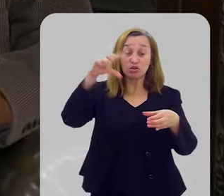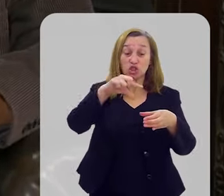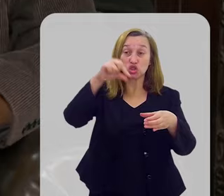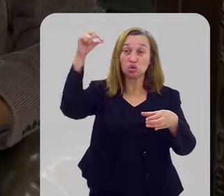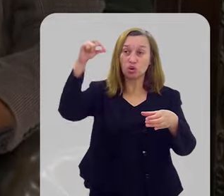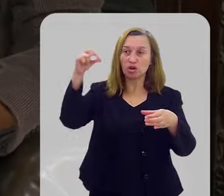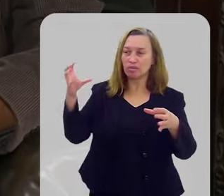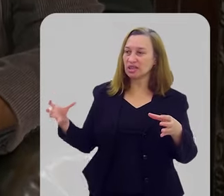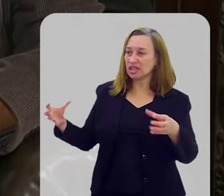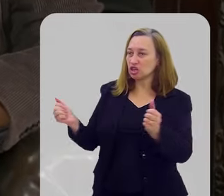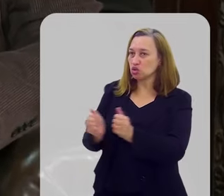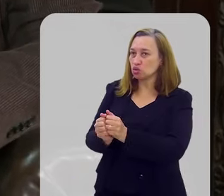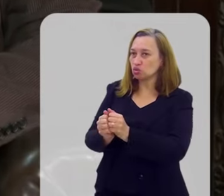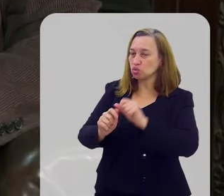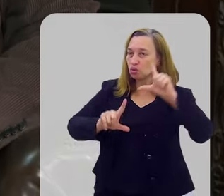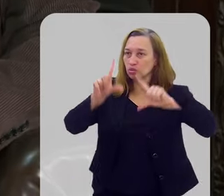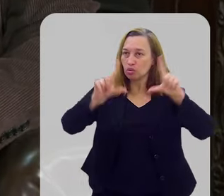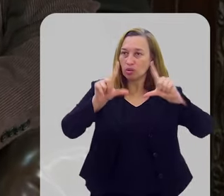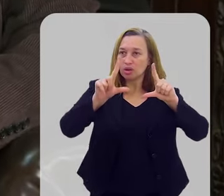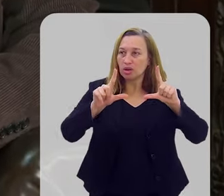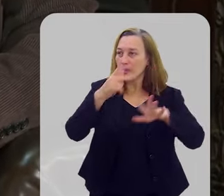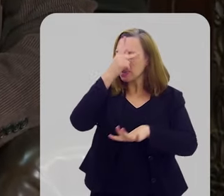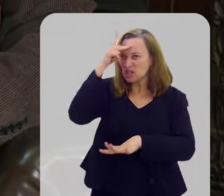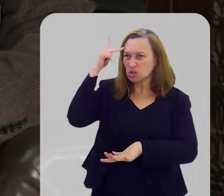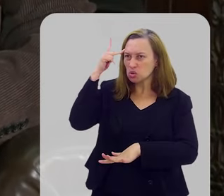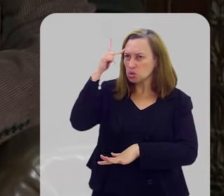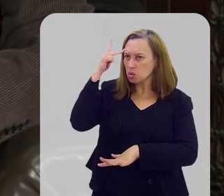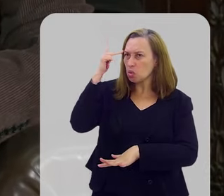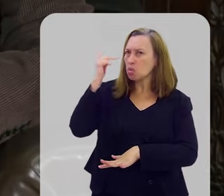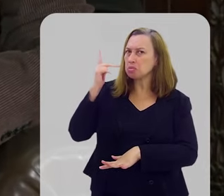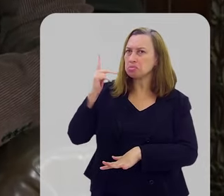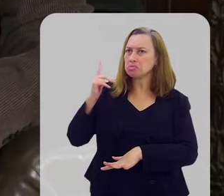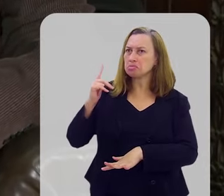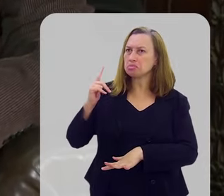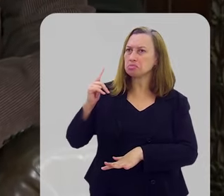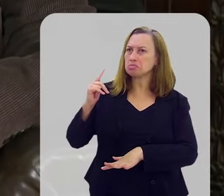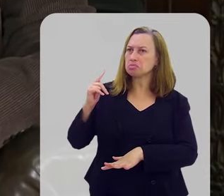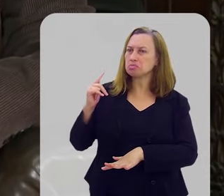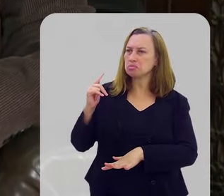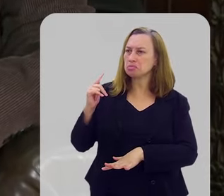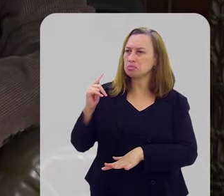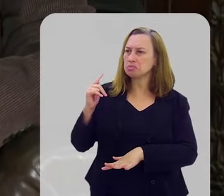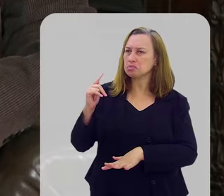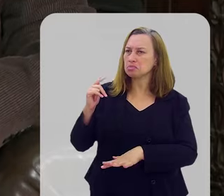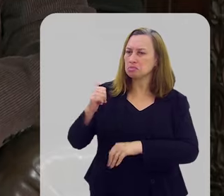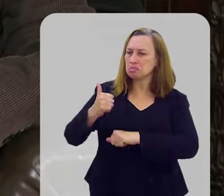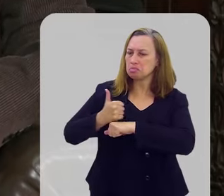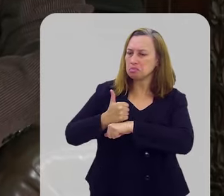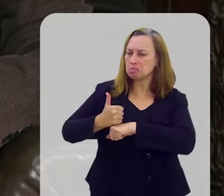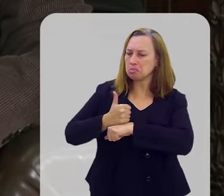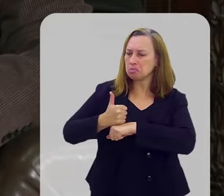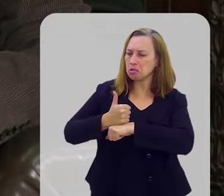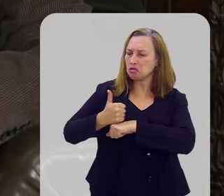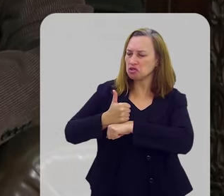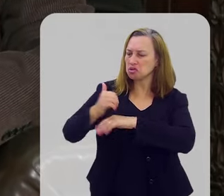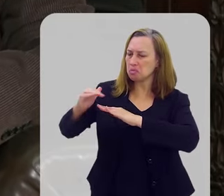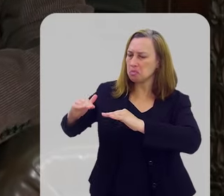programa, são de pessoas do mais alto nível, nível profissional.